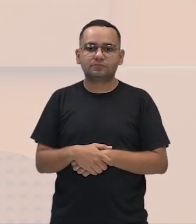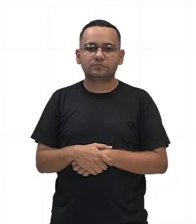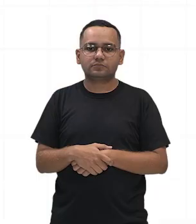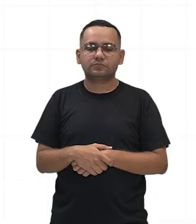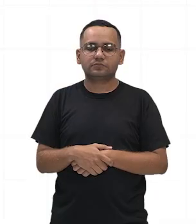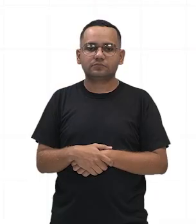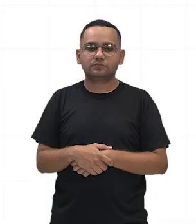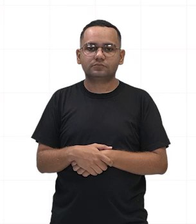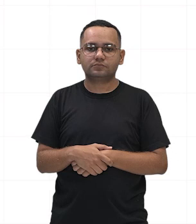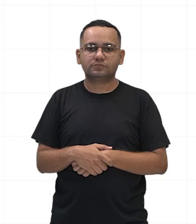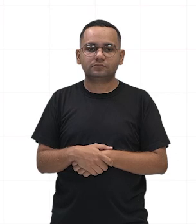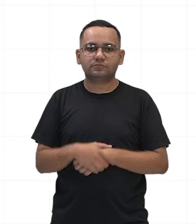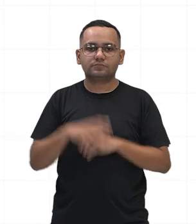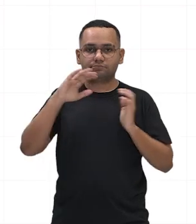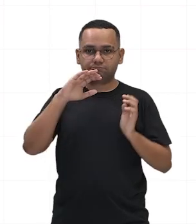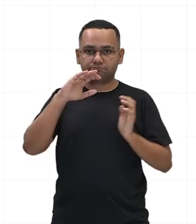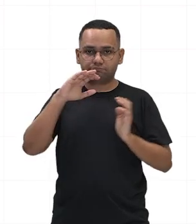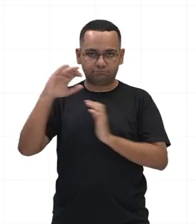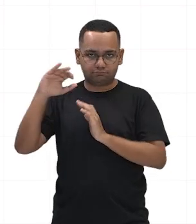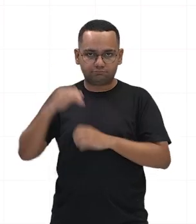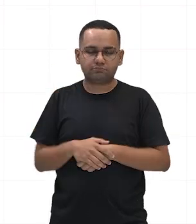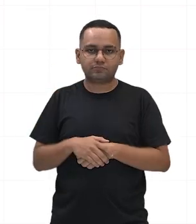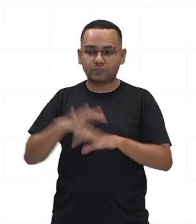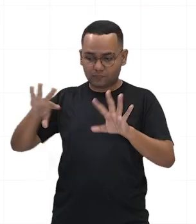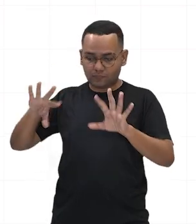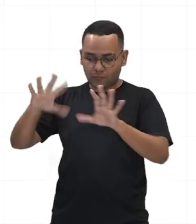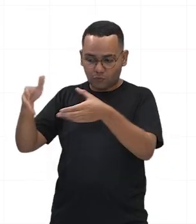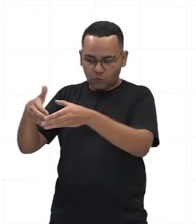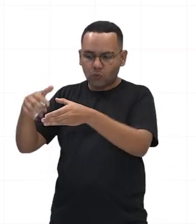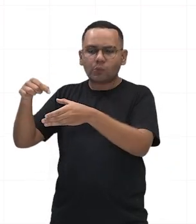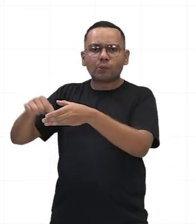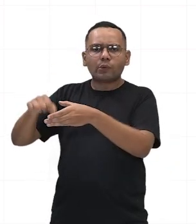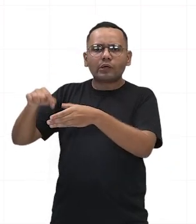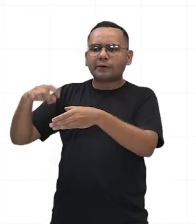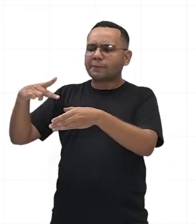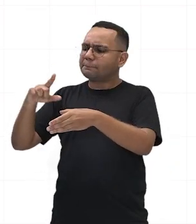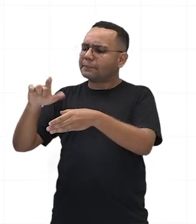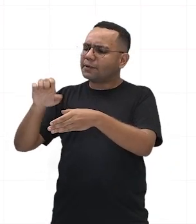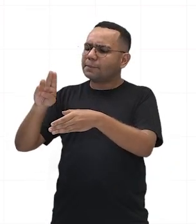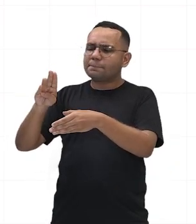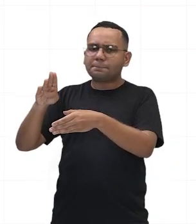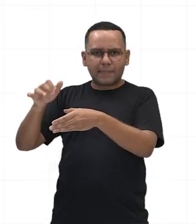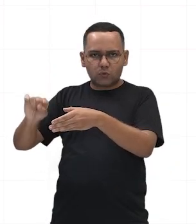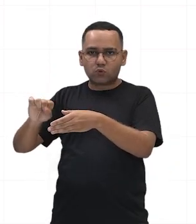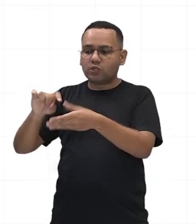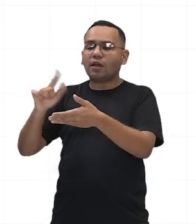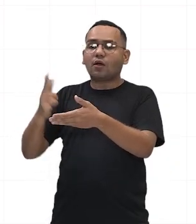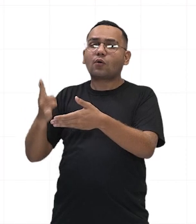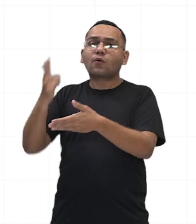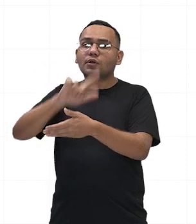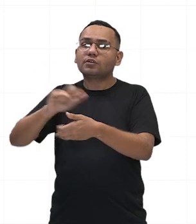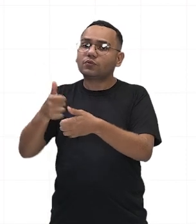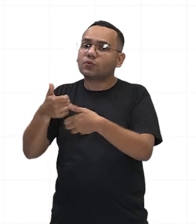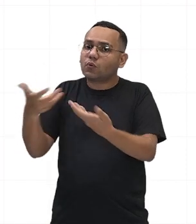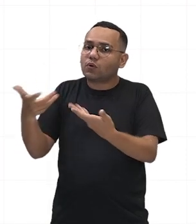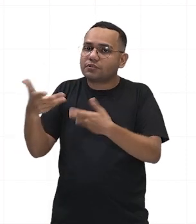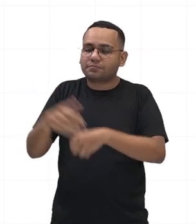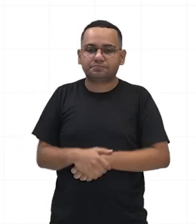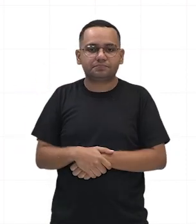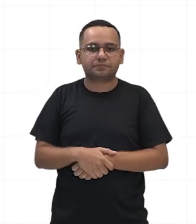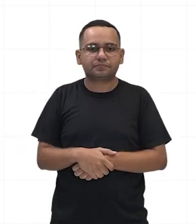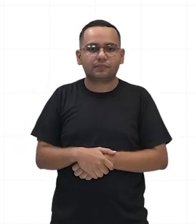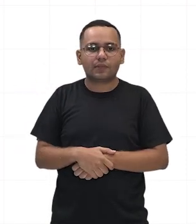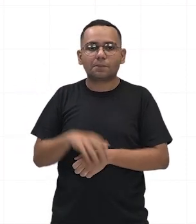conquistas dos plebeus. Quais foram as suas conquistas? Em 471 a.C., houve a